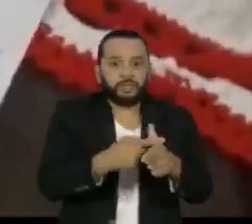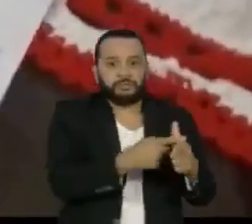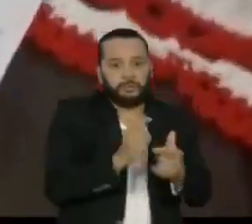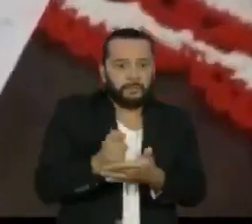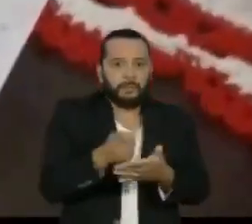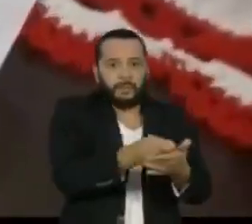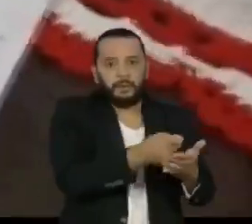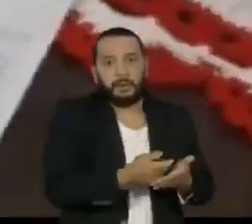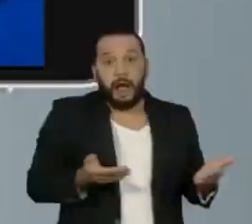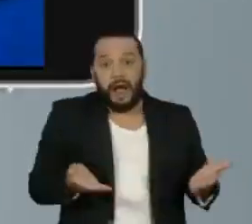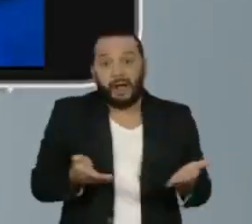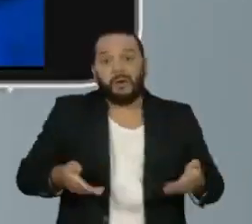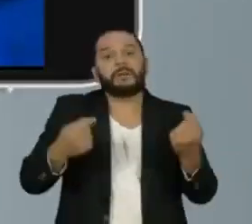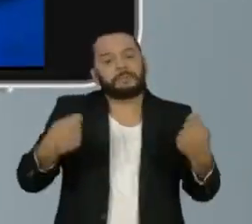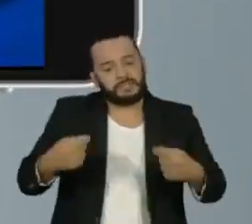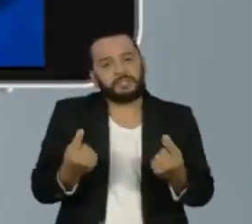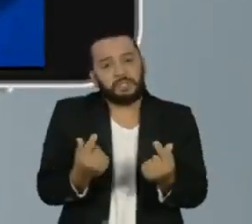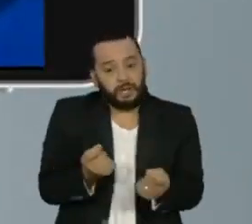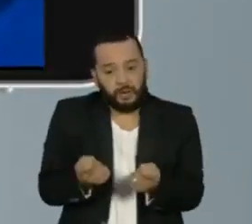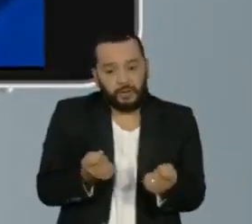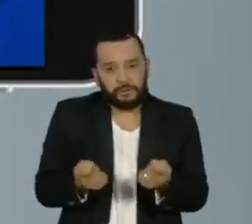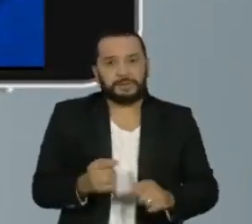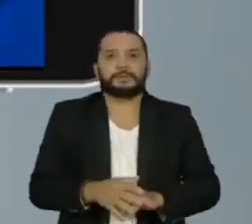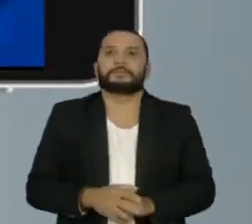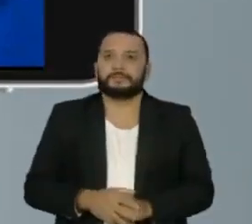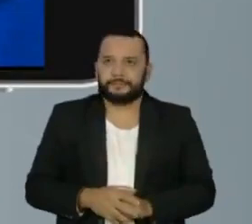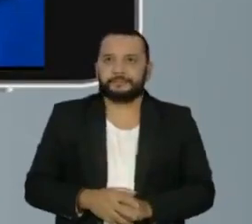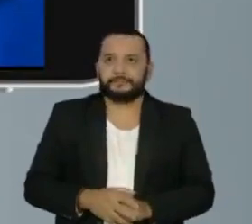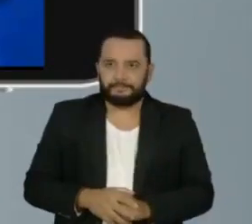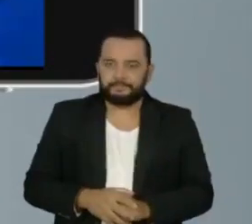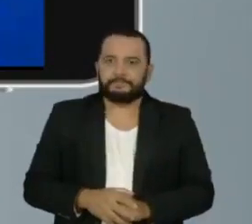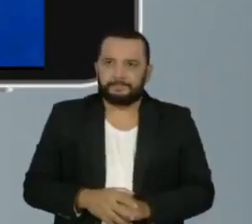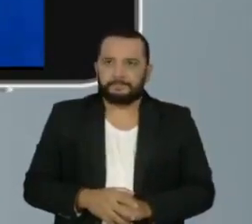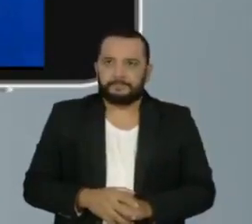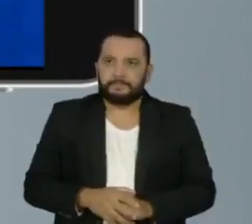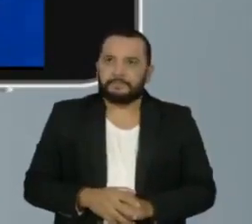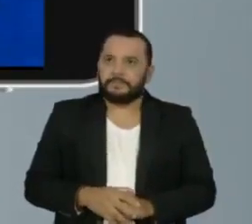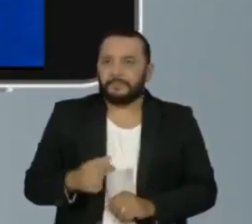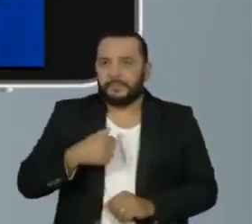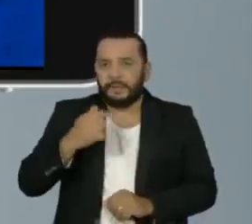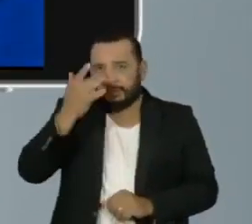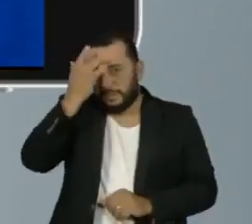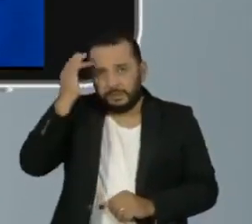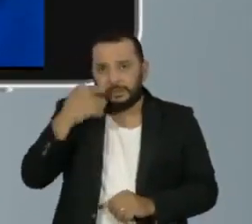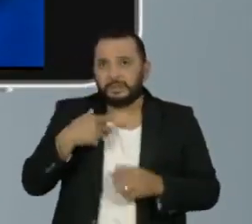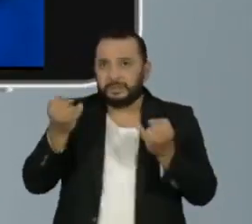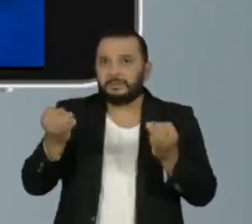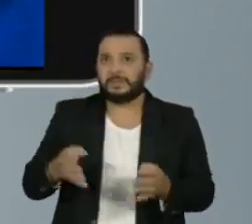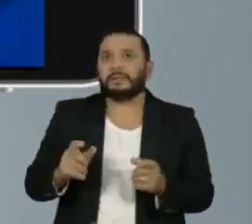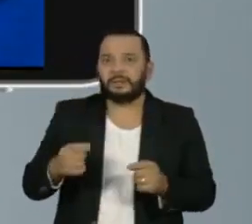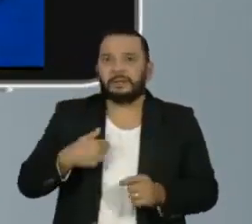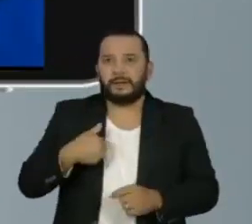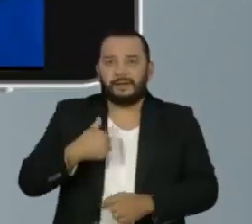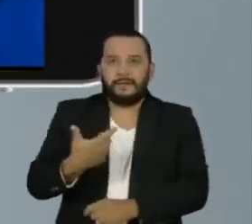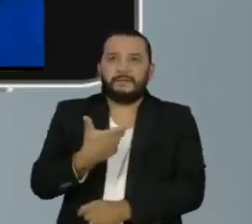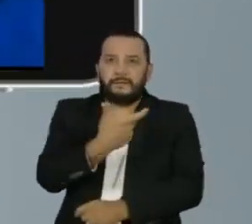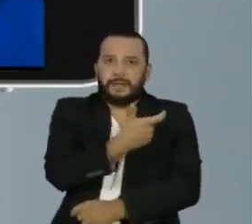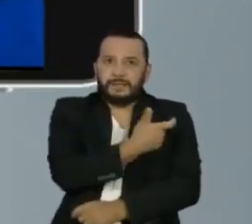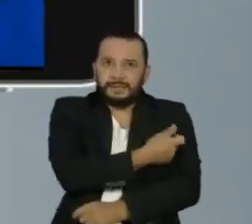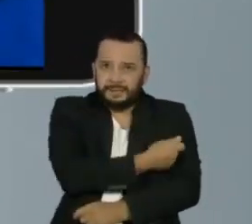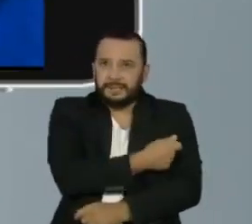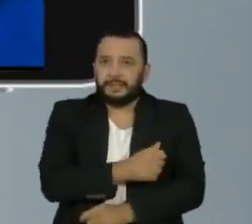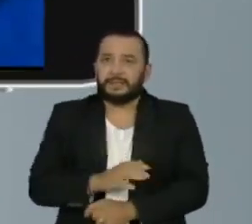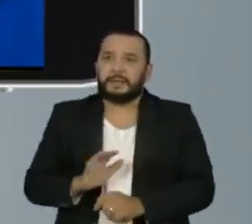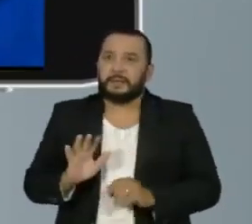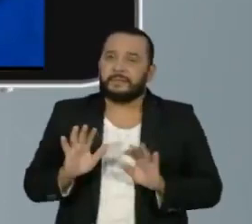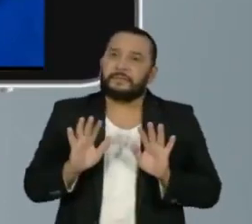a ordem é economizar. Já se fala na vacina, mas até a chegar na nossa classe, a gente não sabe